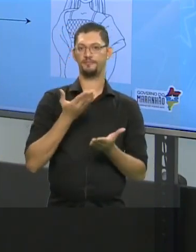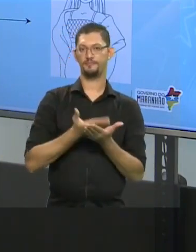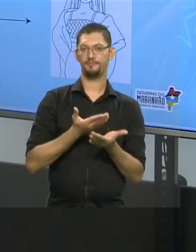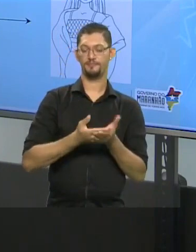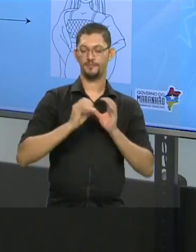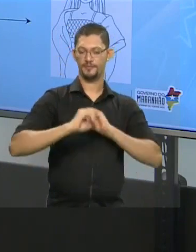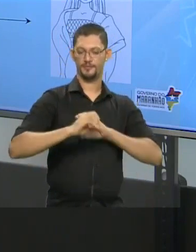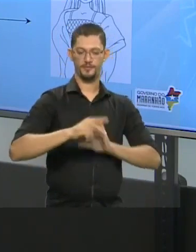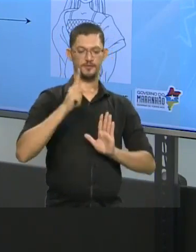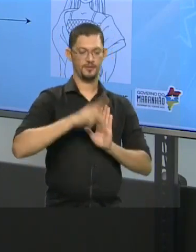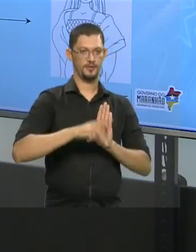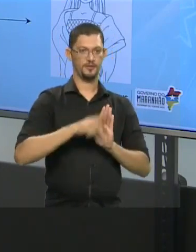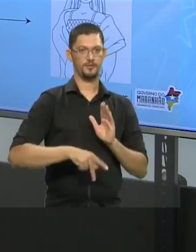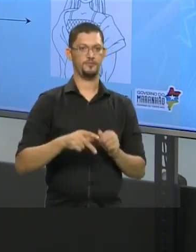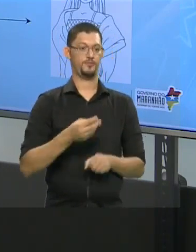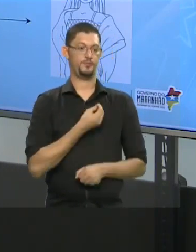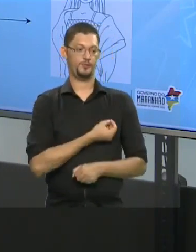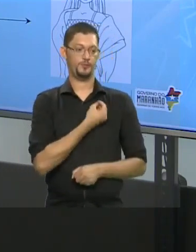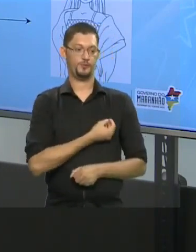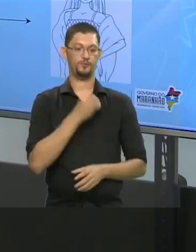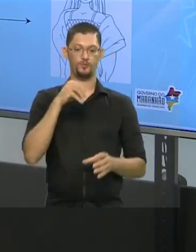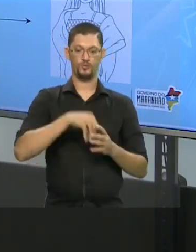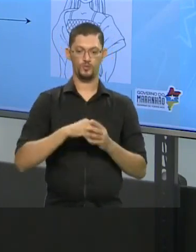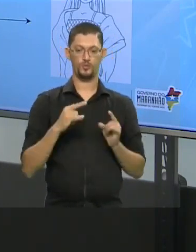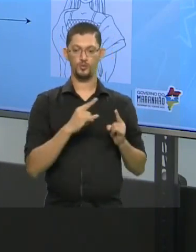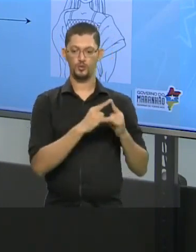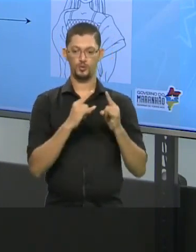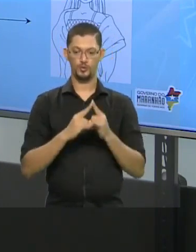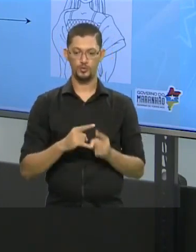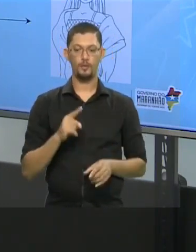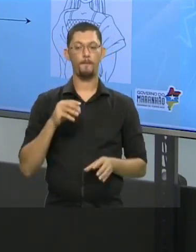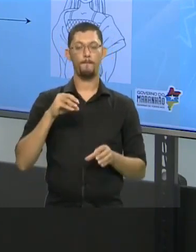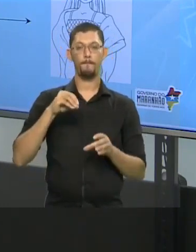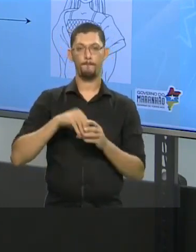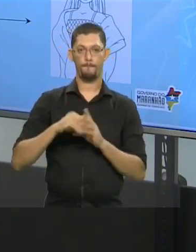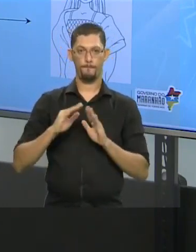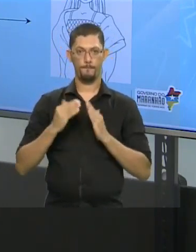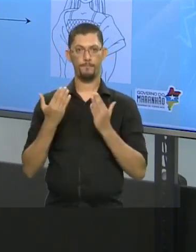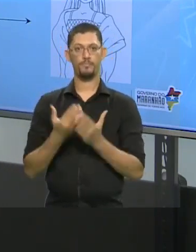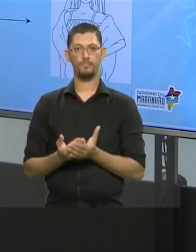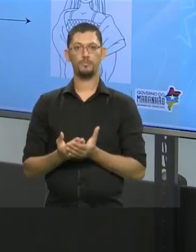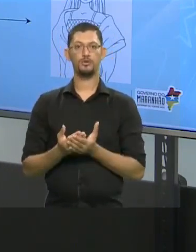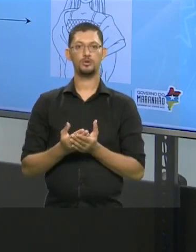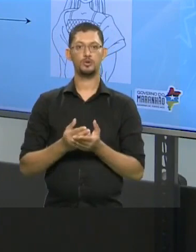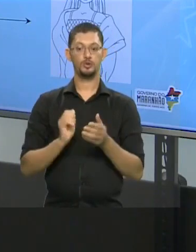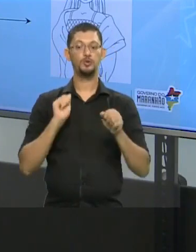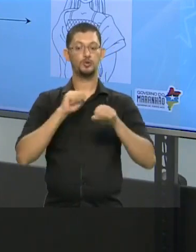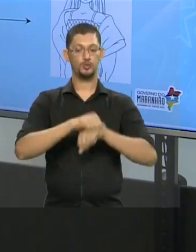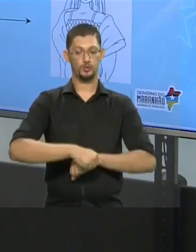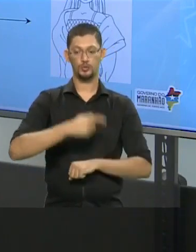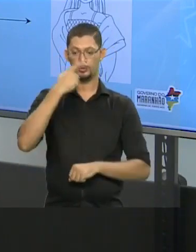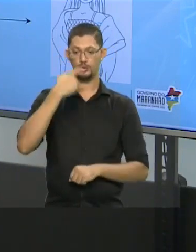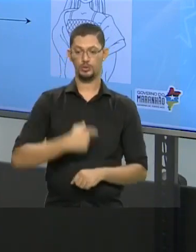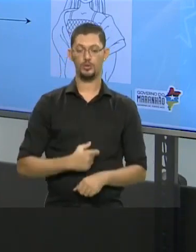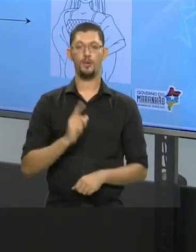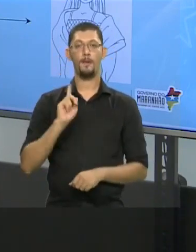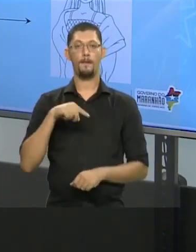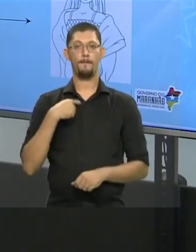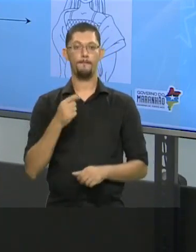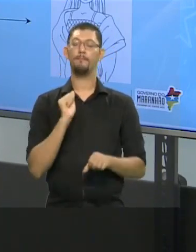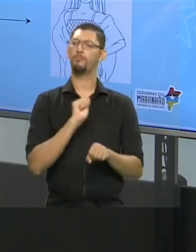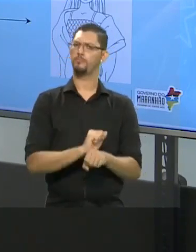projeto de vida dentro da instituição, porque é aquele momento dentro da formação acadêmica da gente que a gente